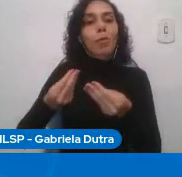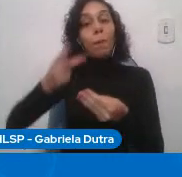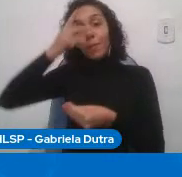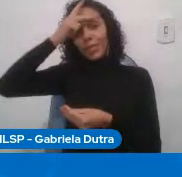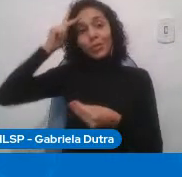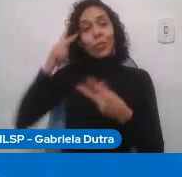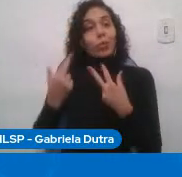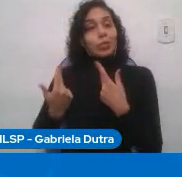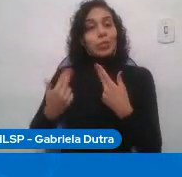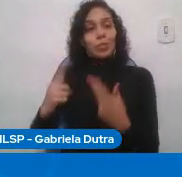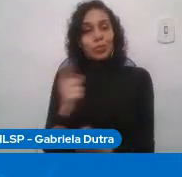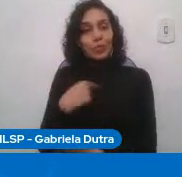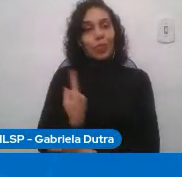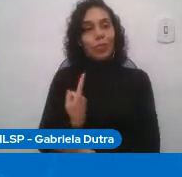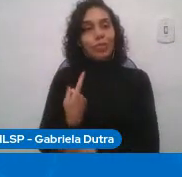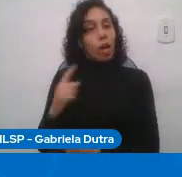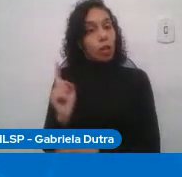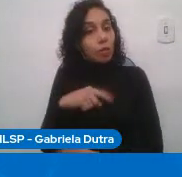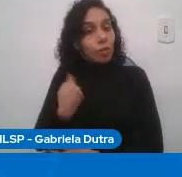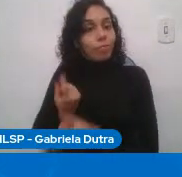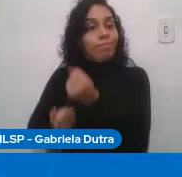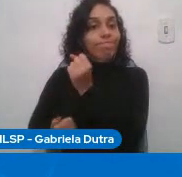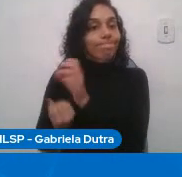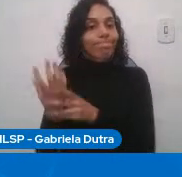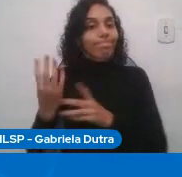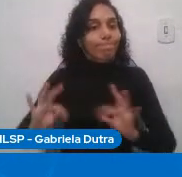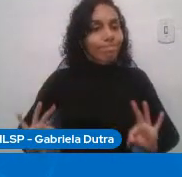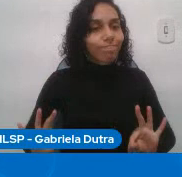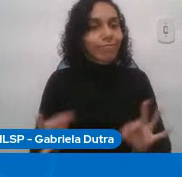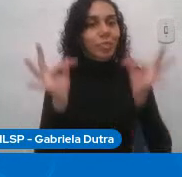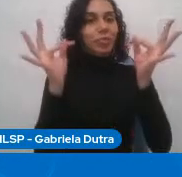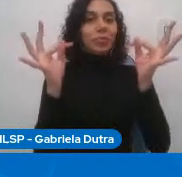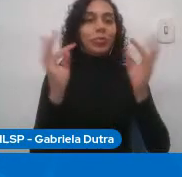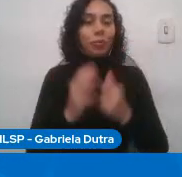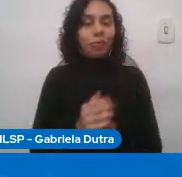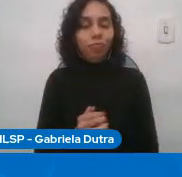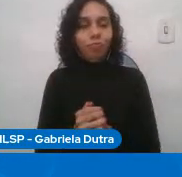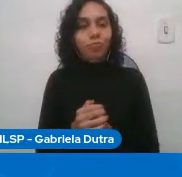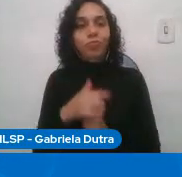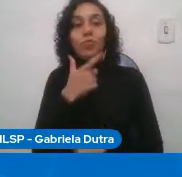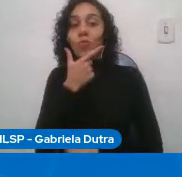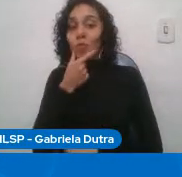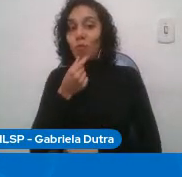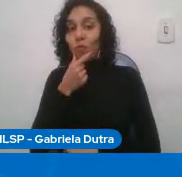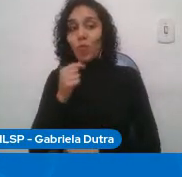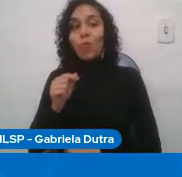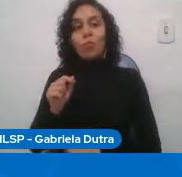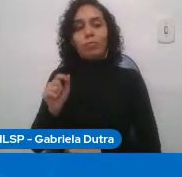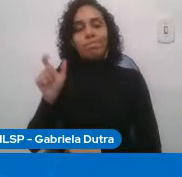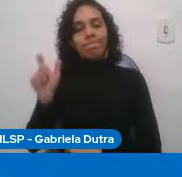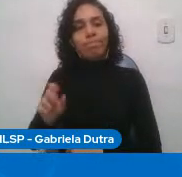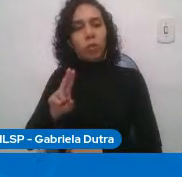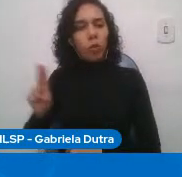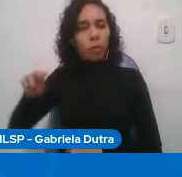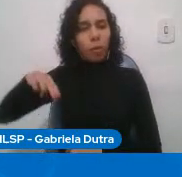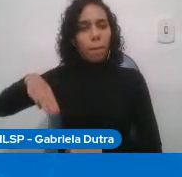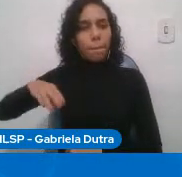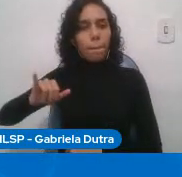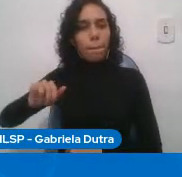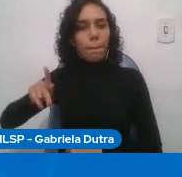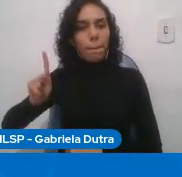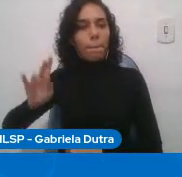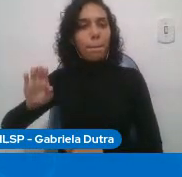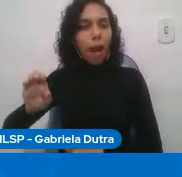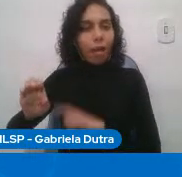como o Mike Cooley que é um foi um um engenheiro muito